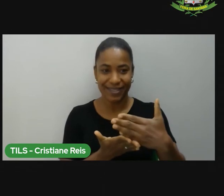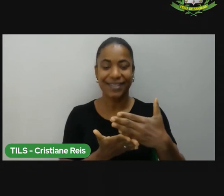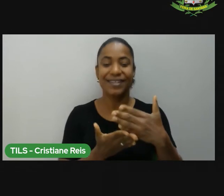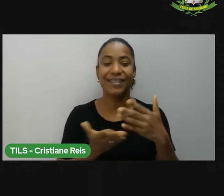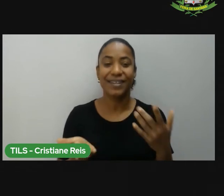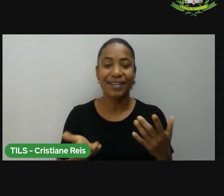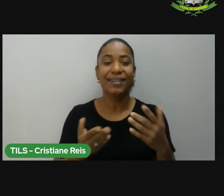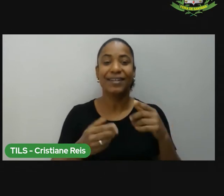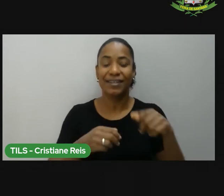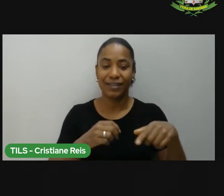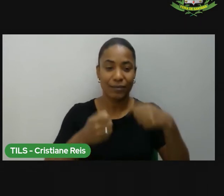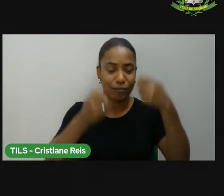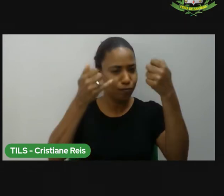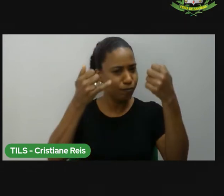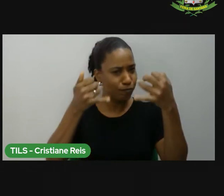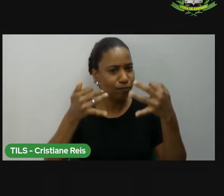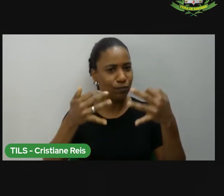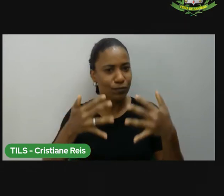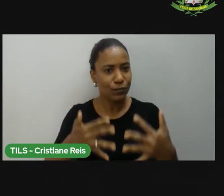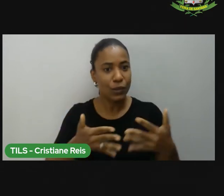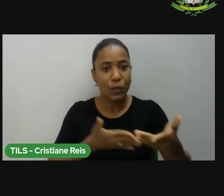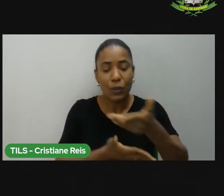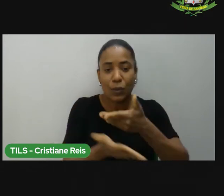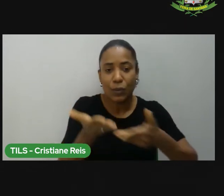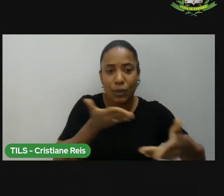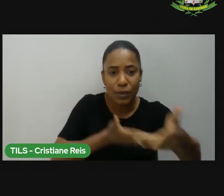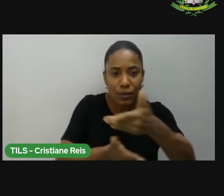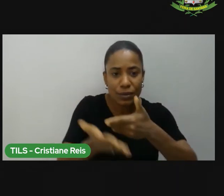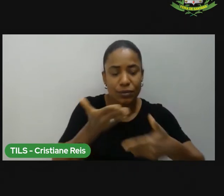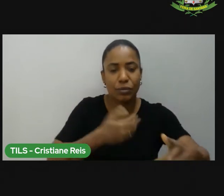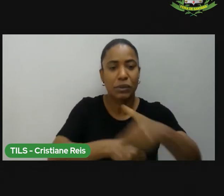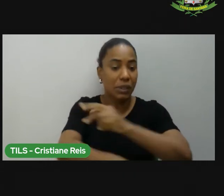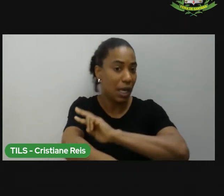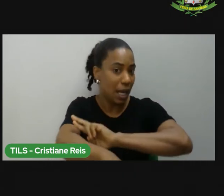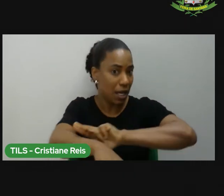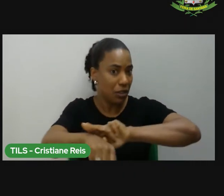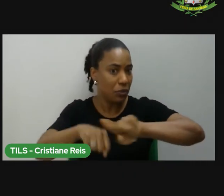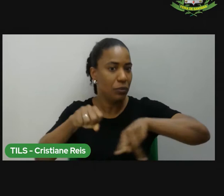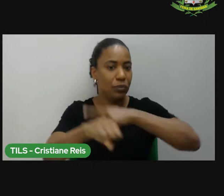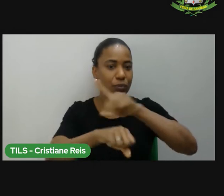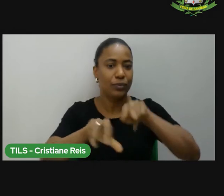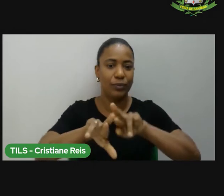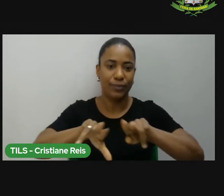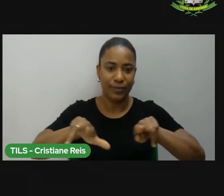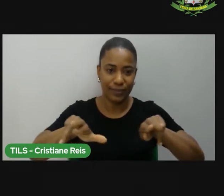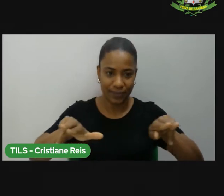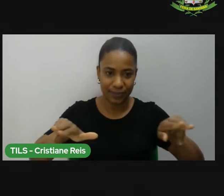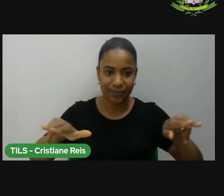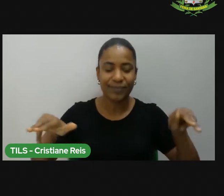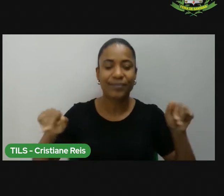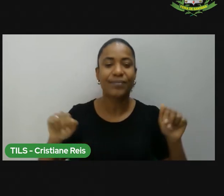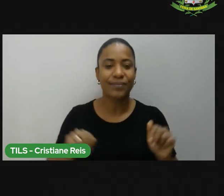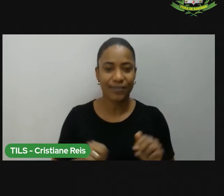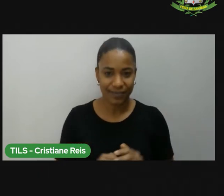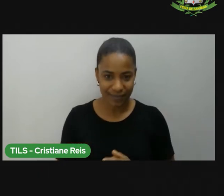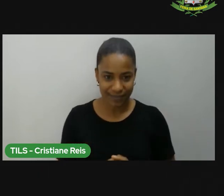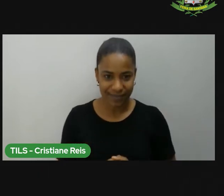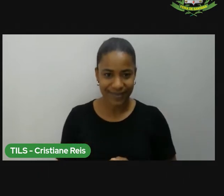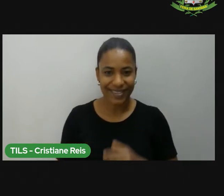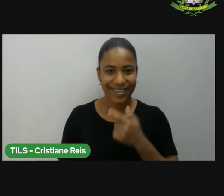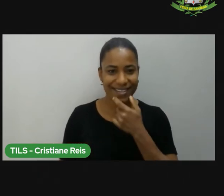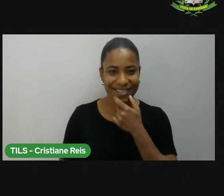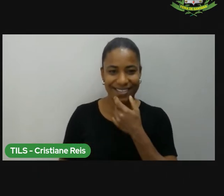o debate sobre as relações étnico-raciais. Just a moment, please,